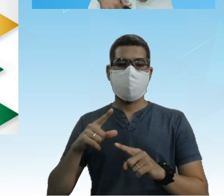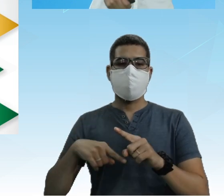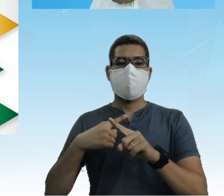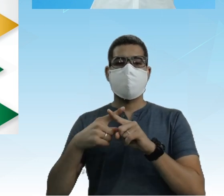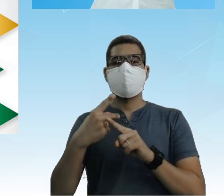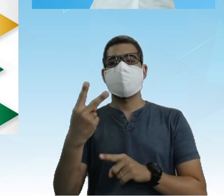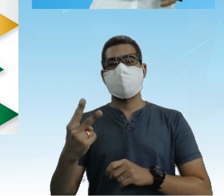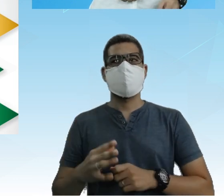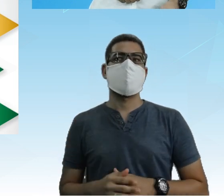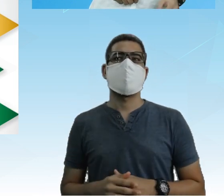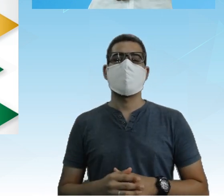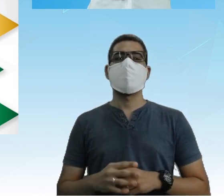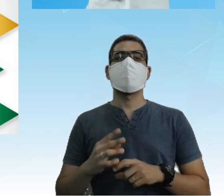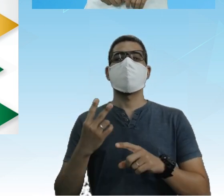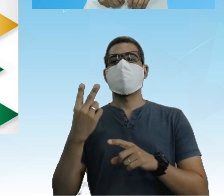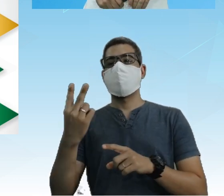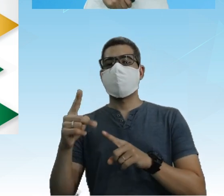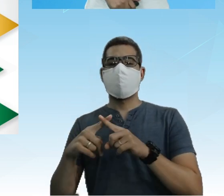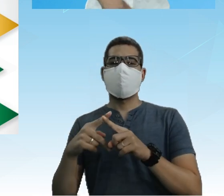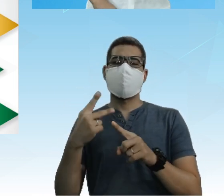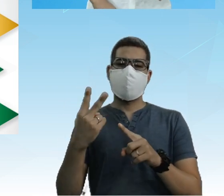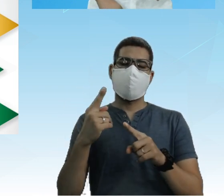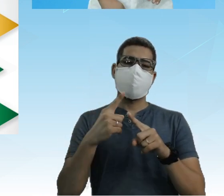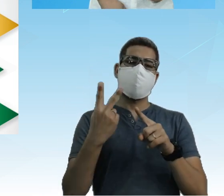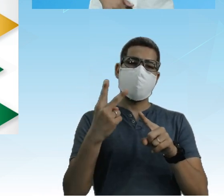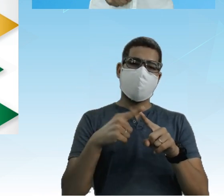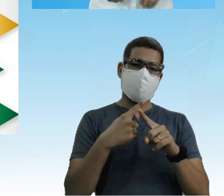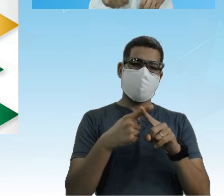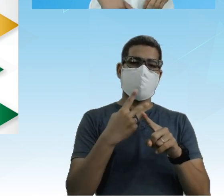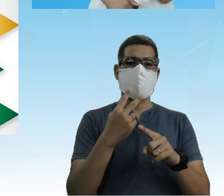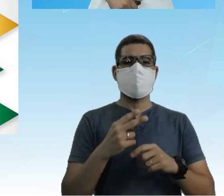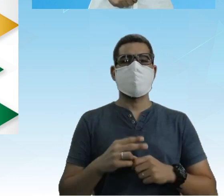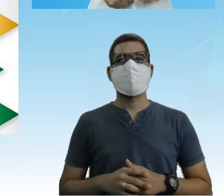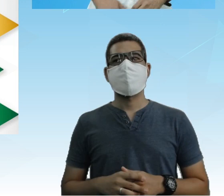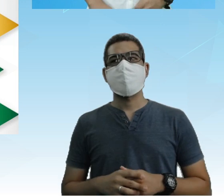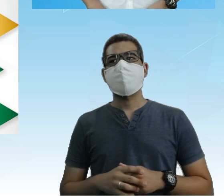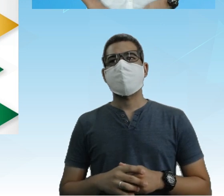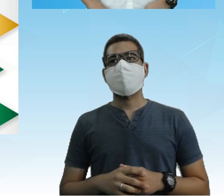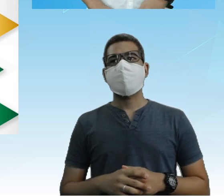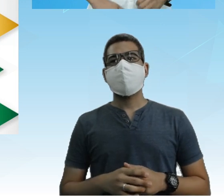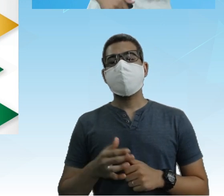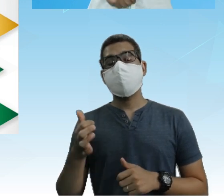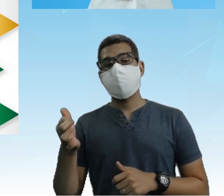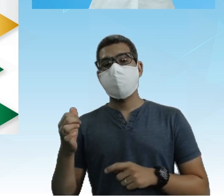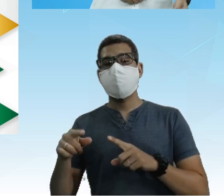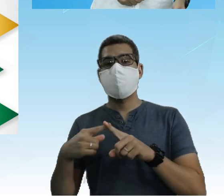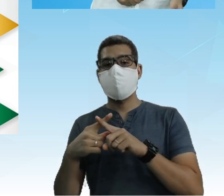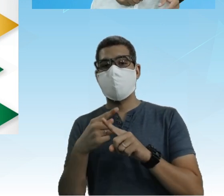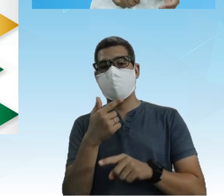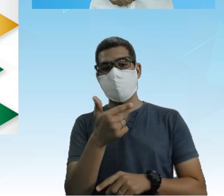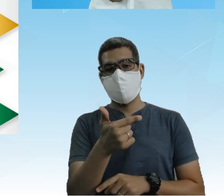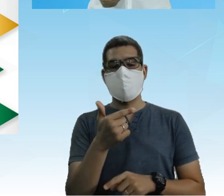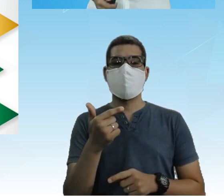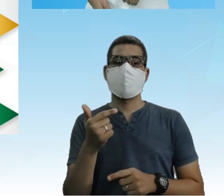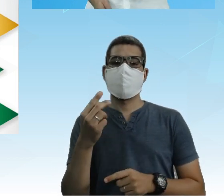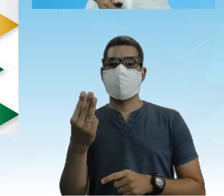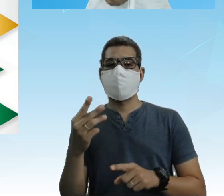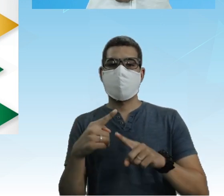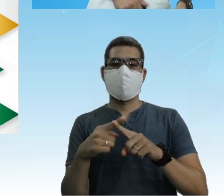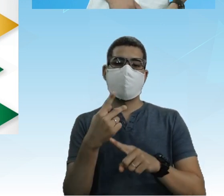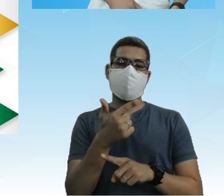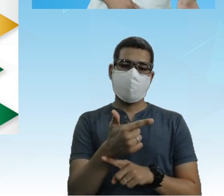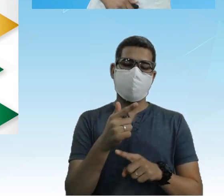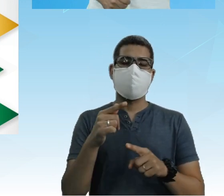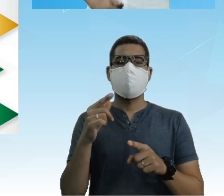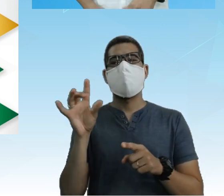Vou multiplicar 2 por 2 2 por 2 E assim vai, tá? por 2 Depois 2 por 2 Depois 6 por 2 3 por 2